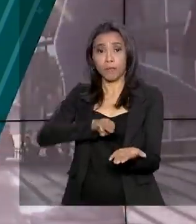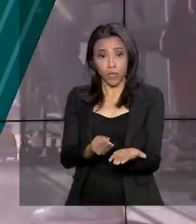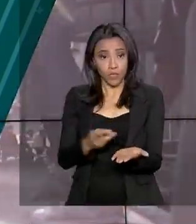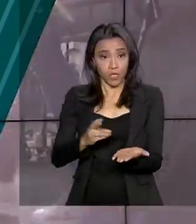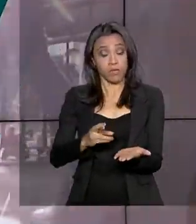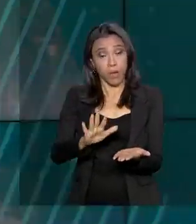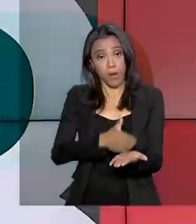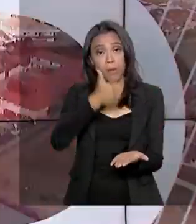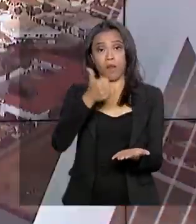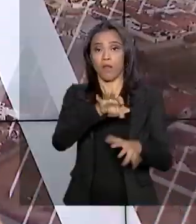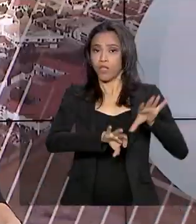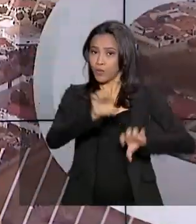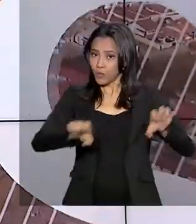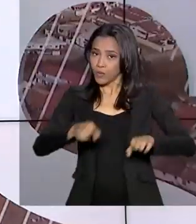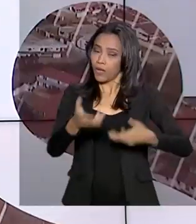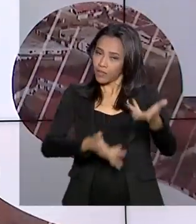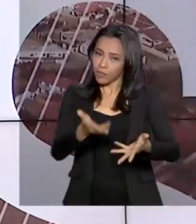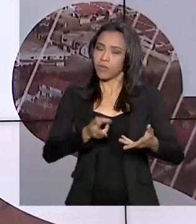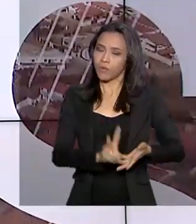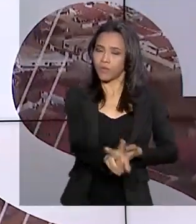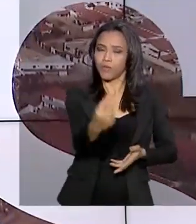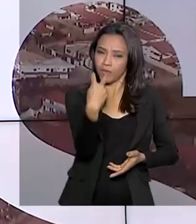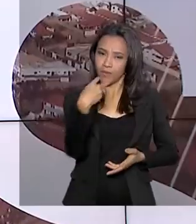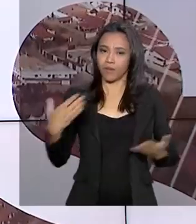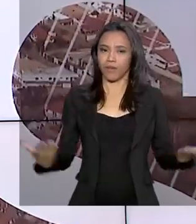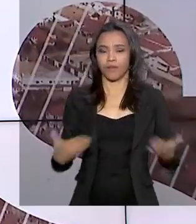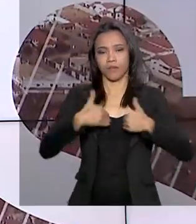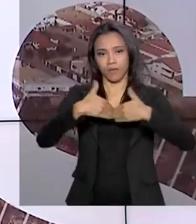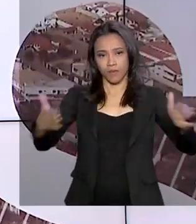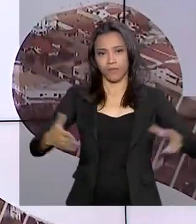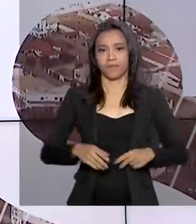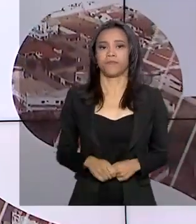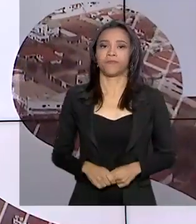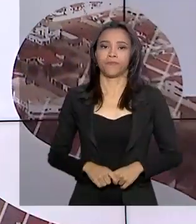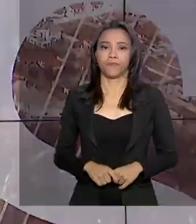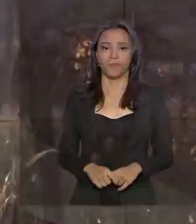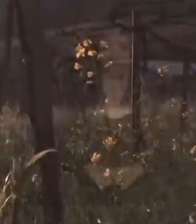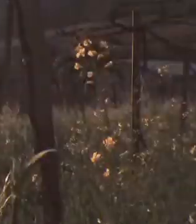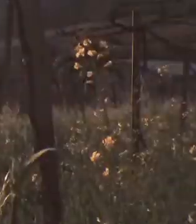infraestrutura e o atendimento. Fique com a gente, o Brasil em Dia já está no ar.